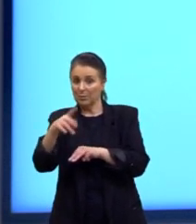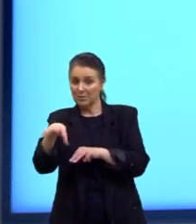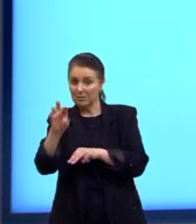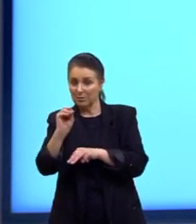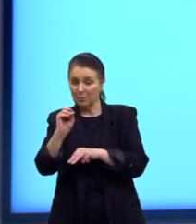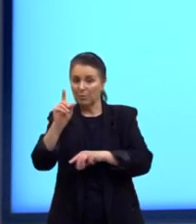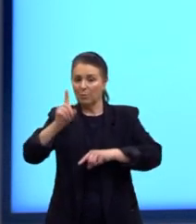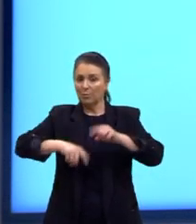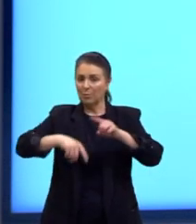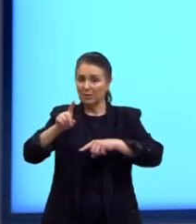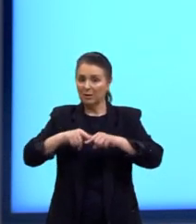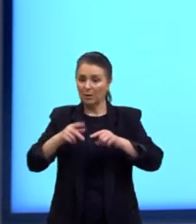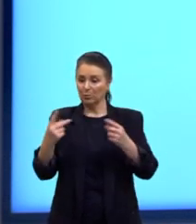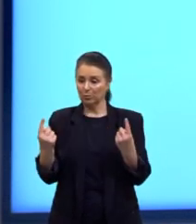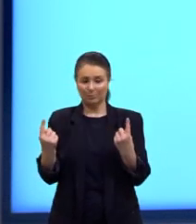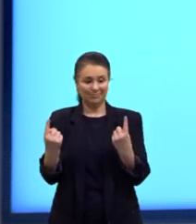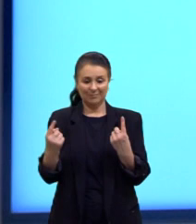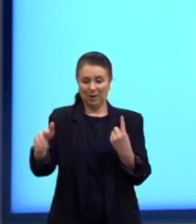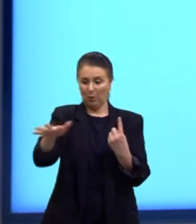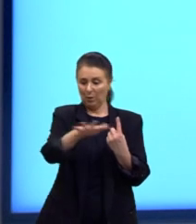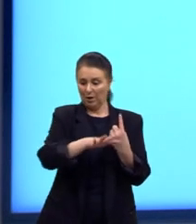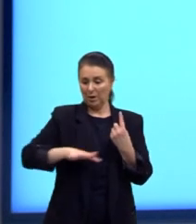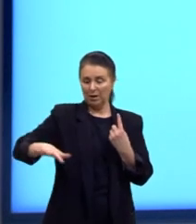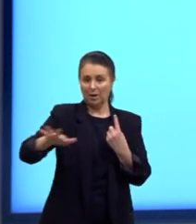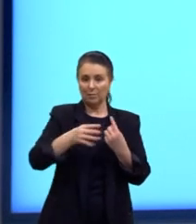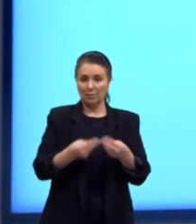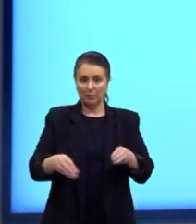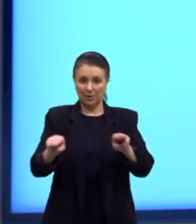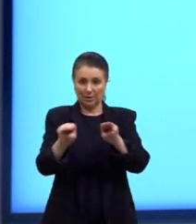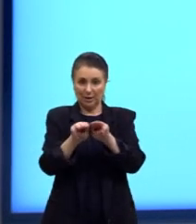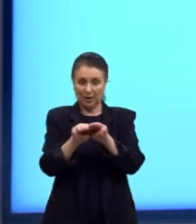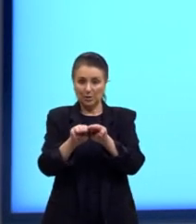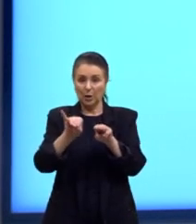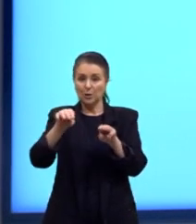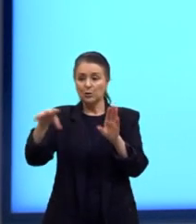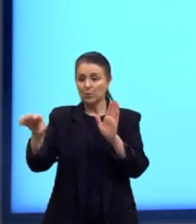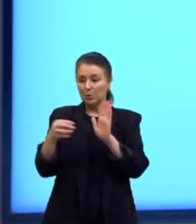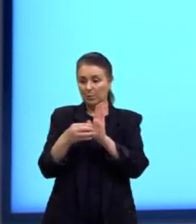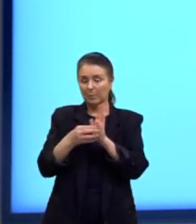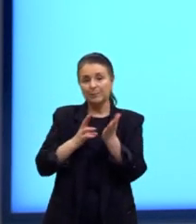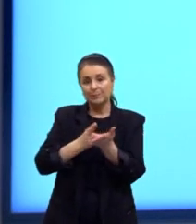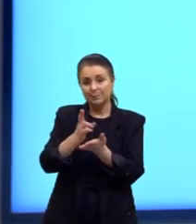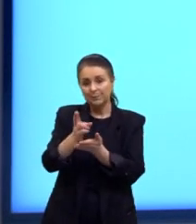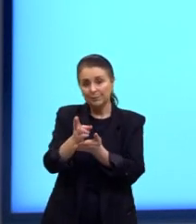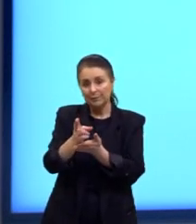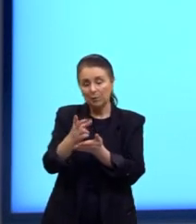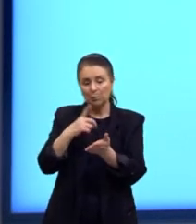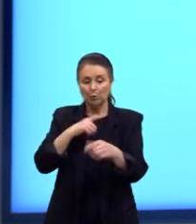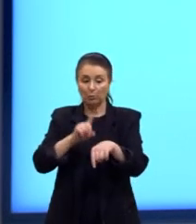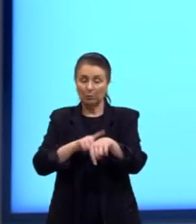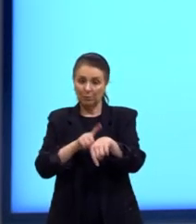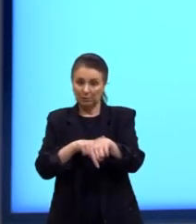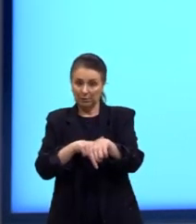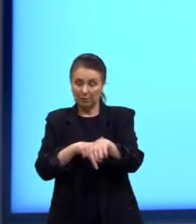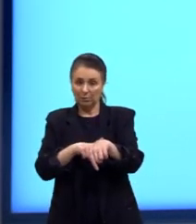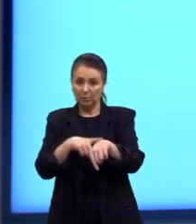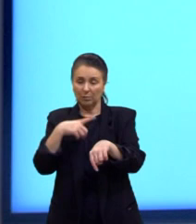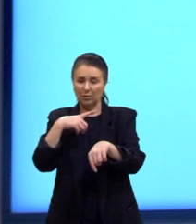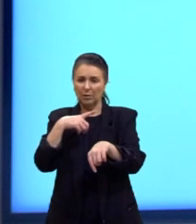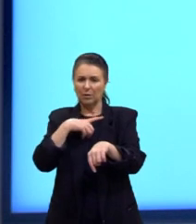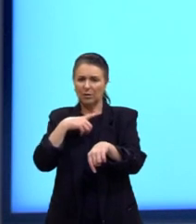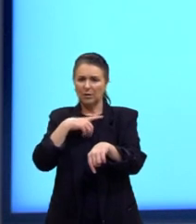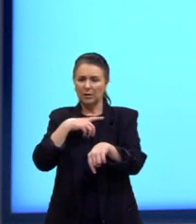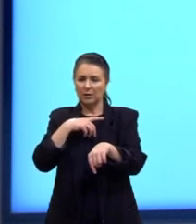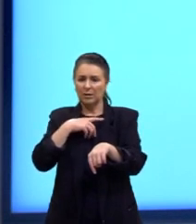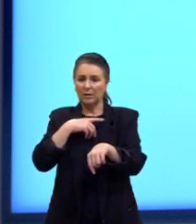material fica exposto a um campo magnético de um ímã permanente por um determinado tempo a ponto de ser